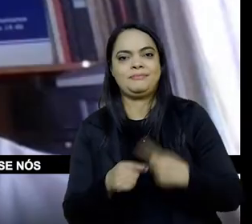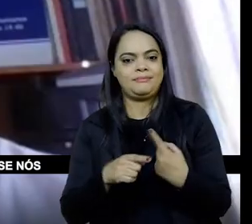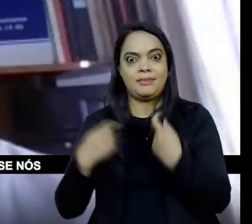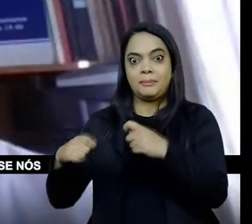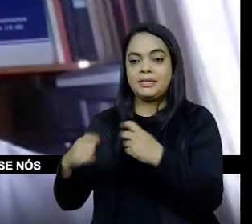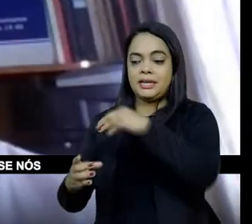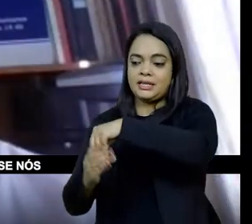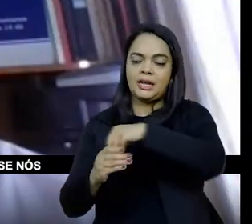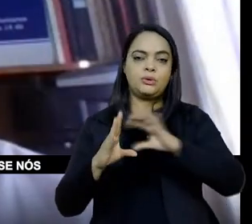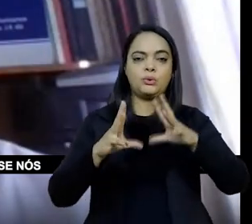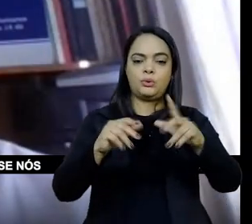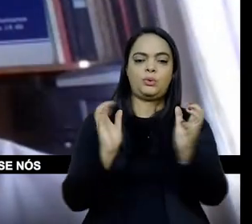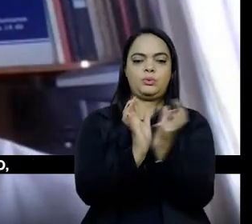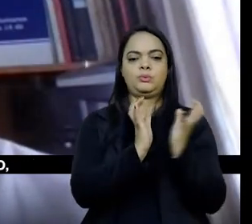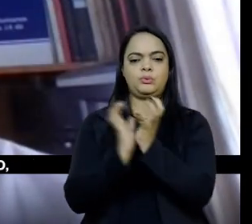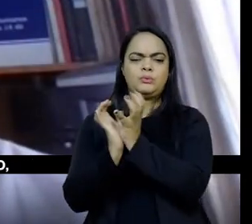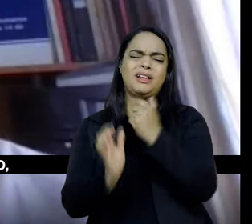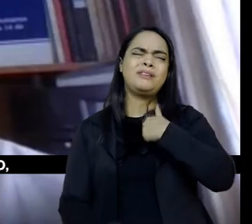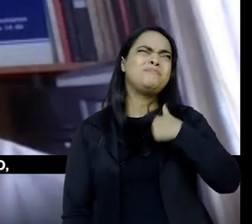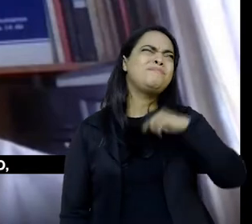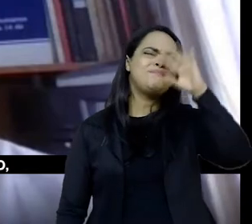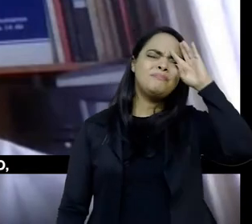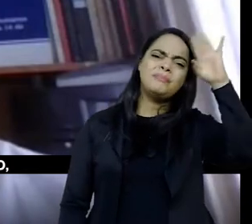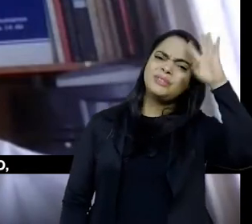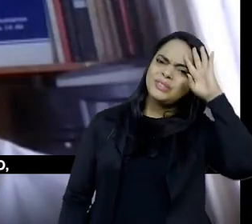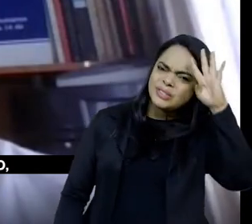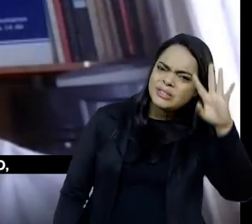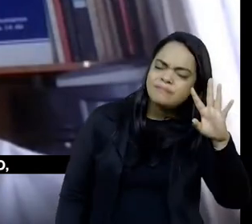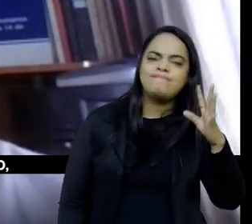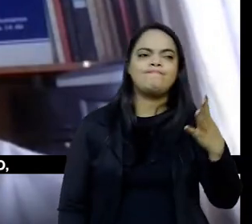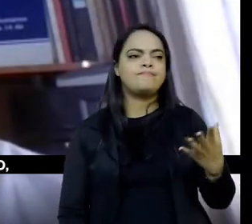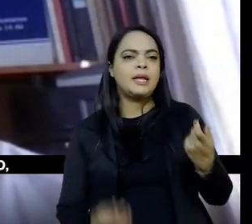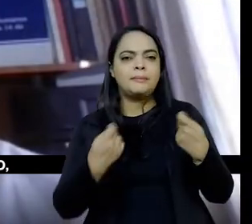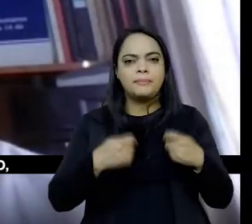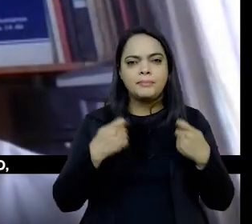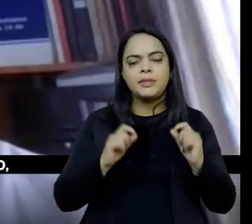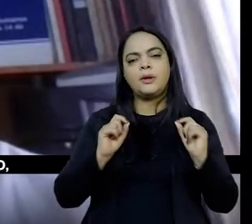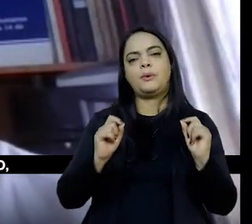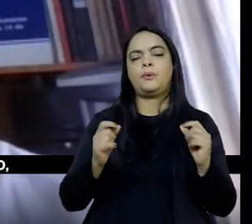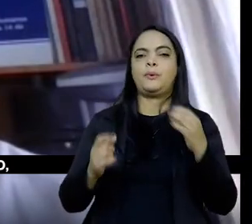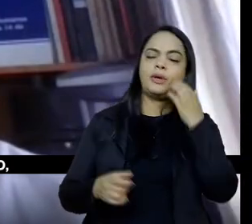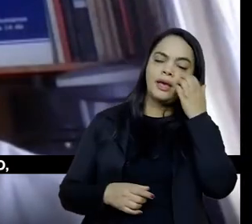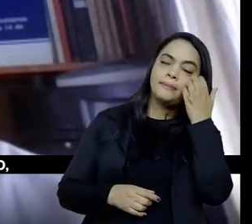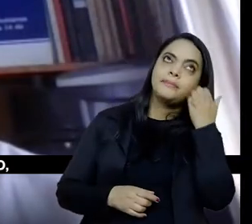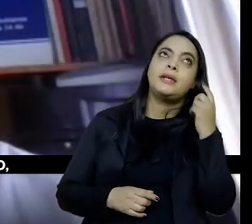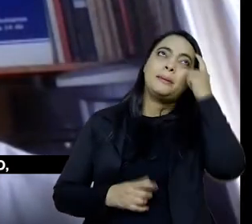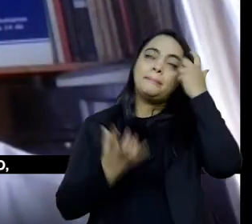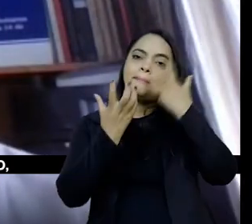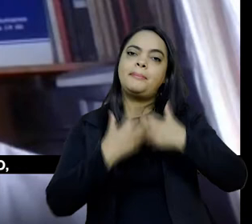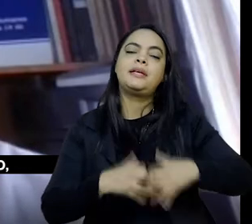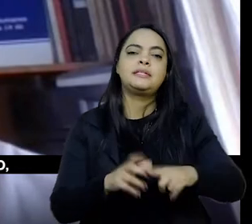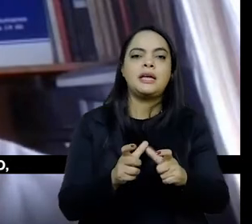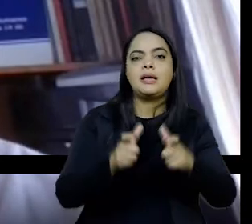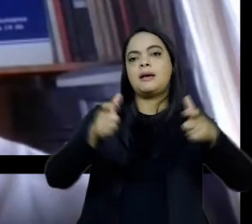vezes, fico pensando um pouco nisso, se nós não teríamos que ampliar os sujeitos que sejam, fazer um número maior. Eu